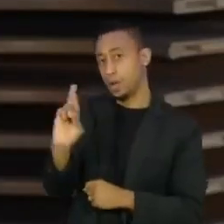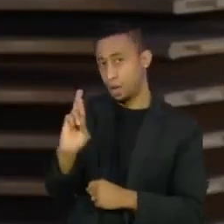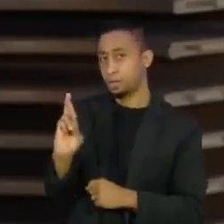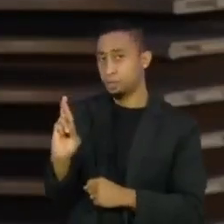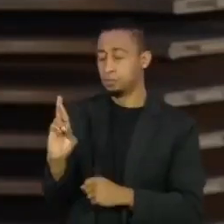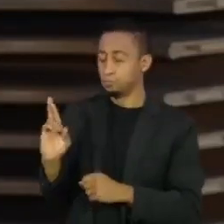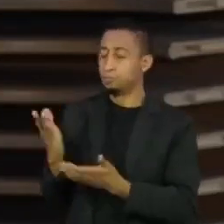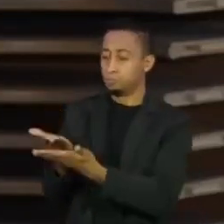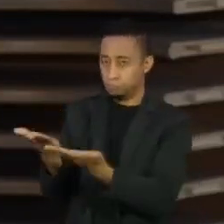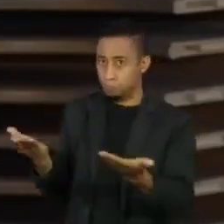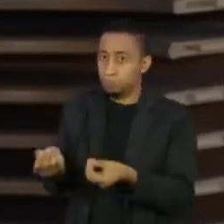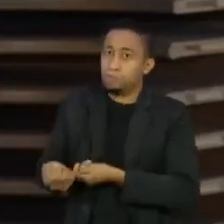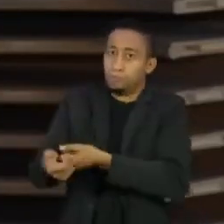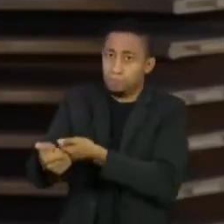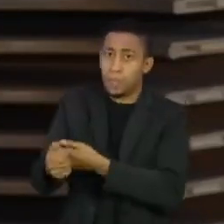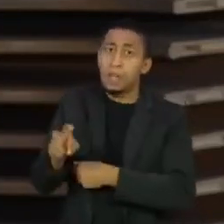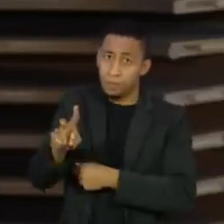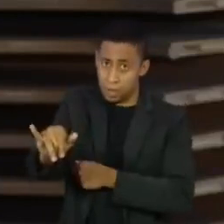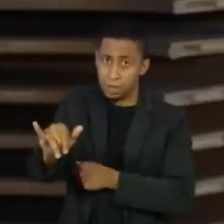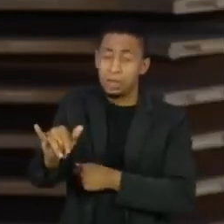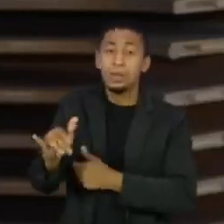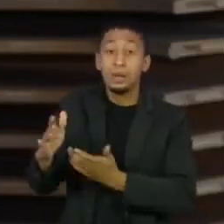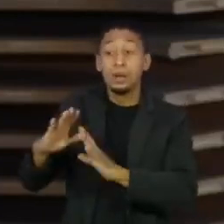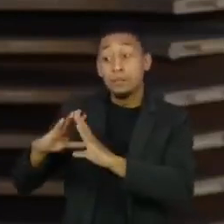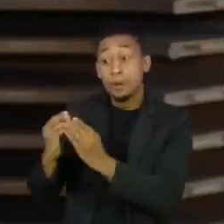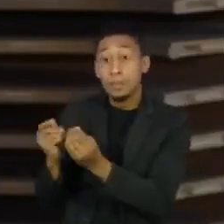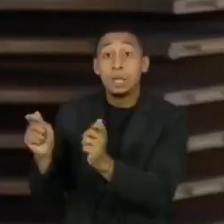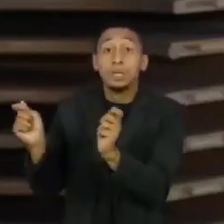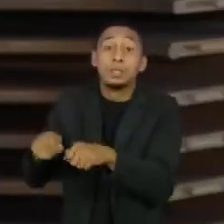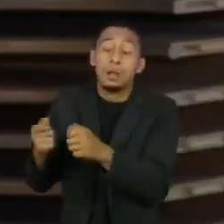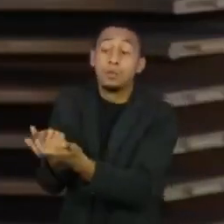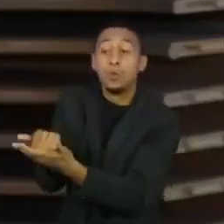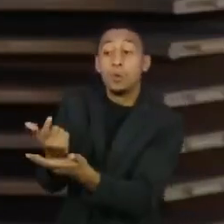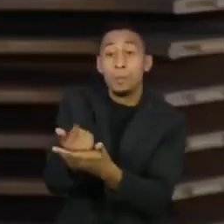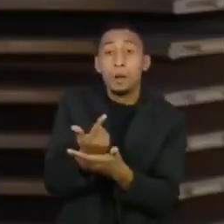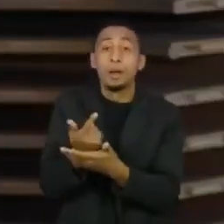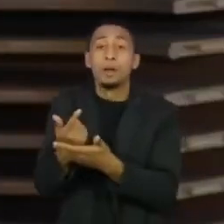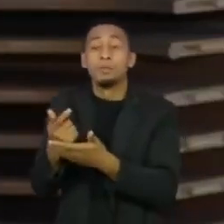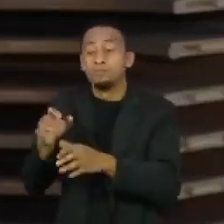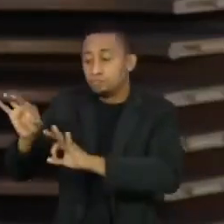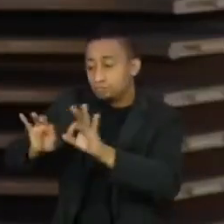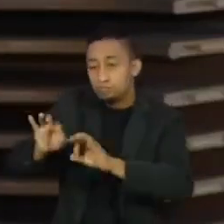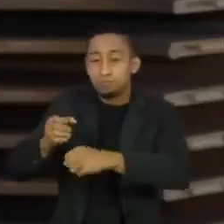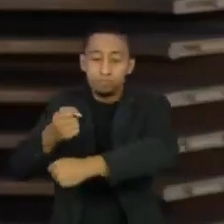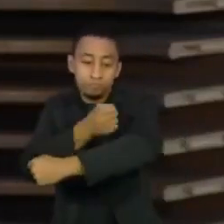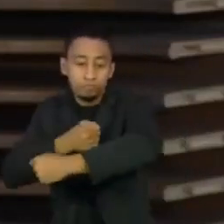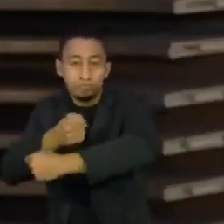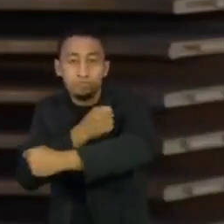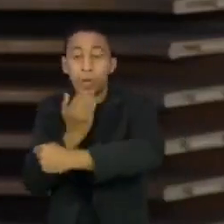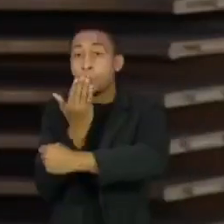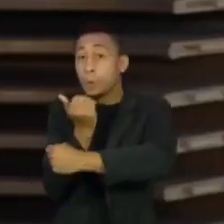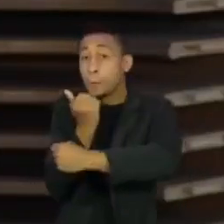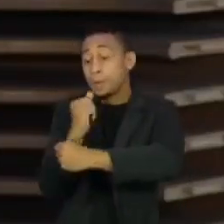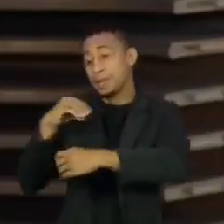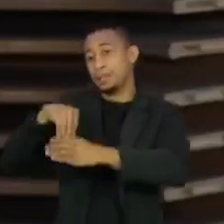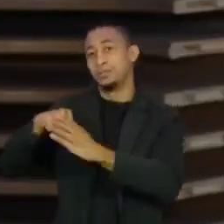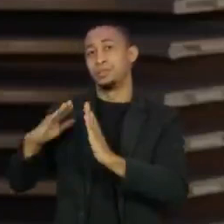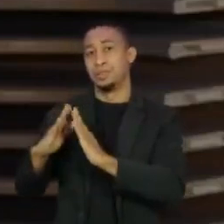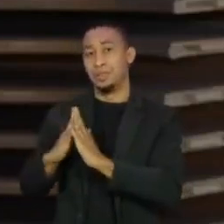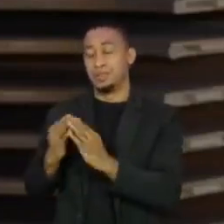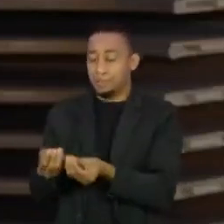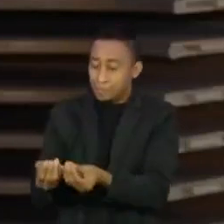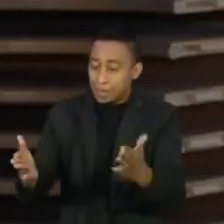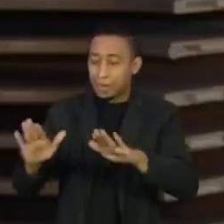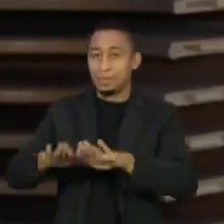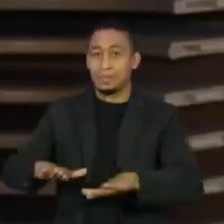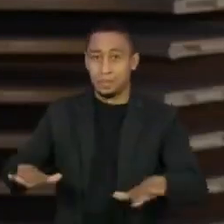A ideia é que, com esse dinheiro, a família possa comprar e preparar em casa as refeições para as crianças